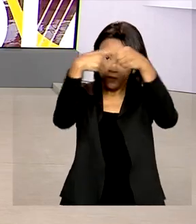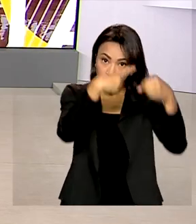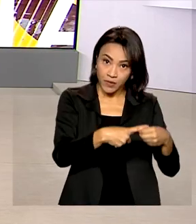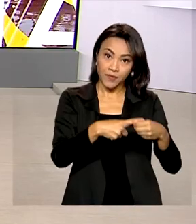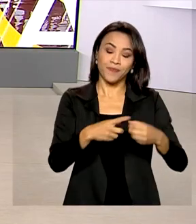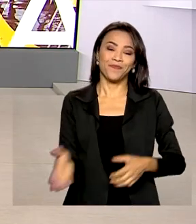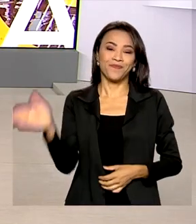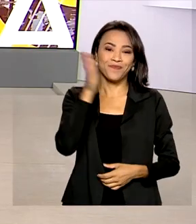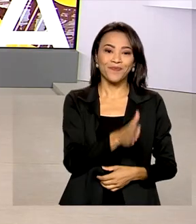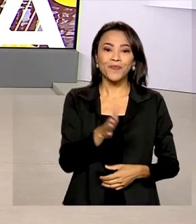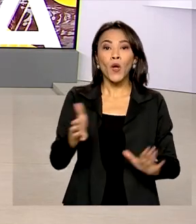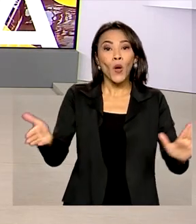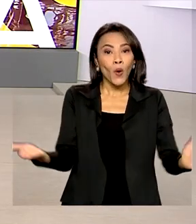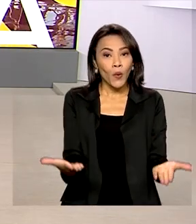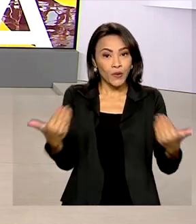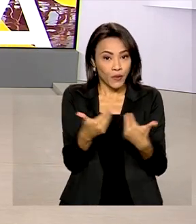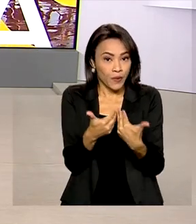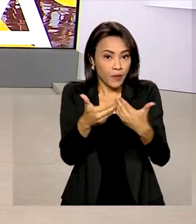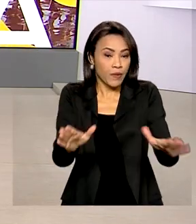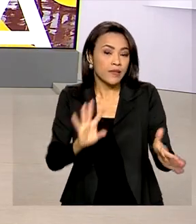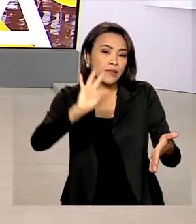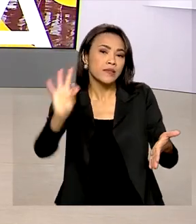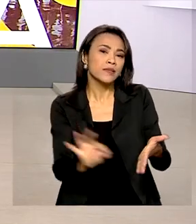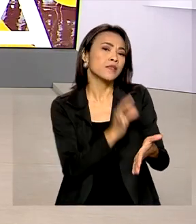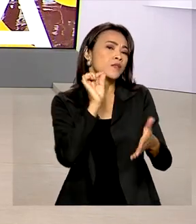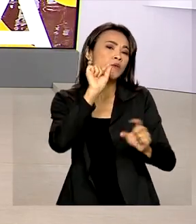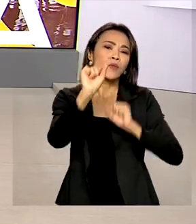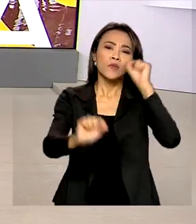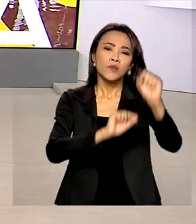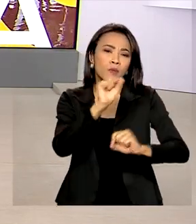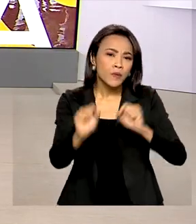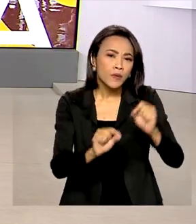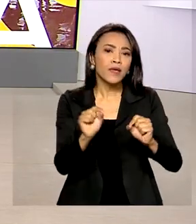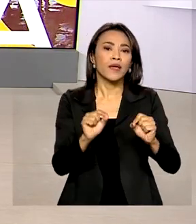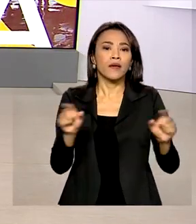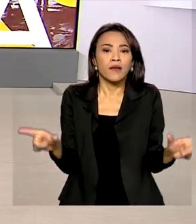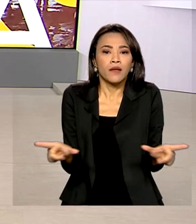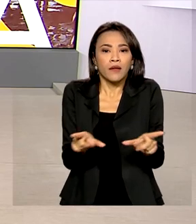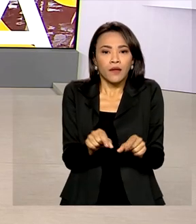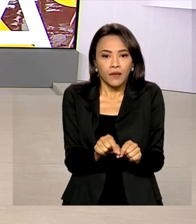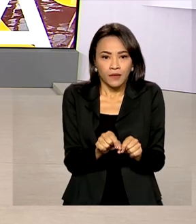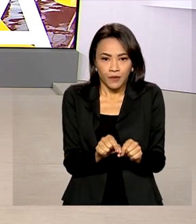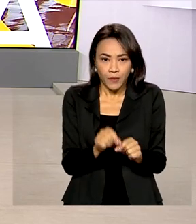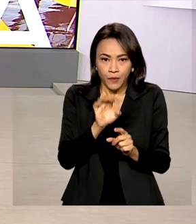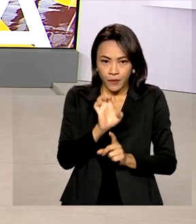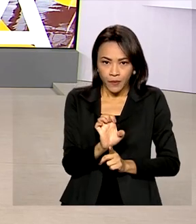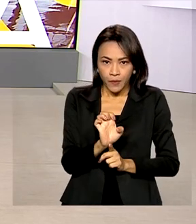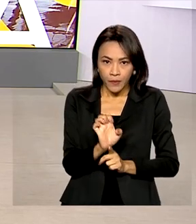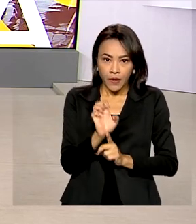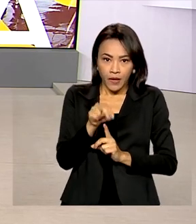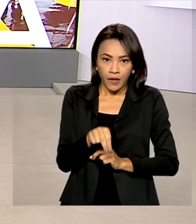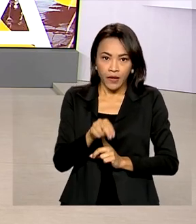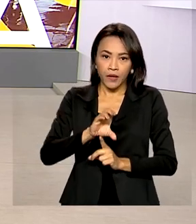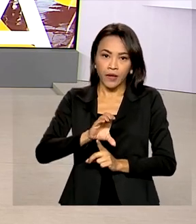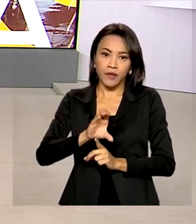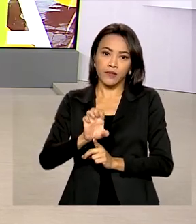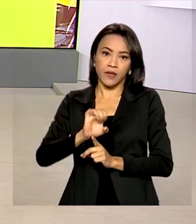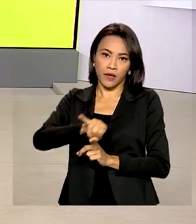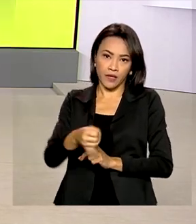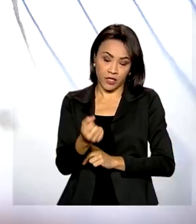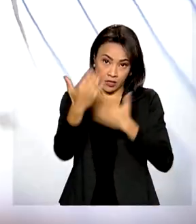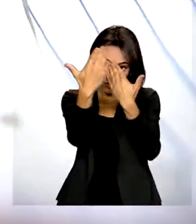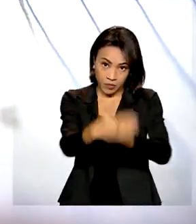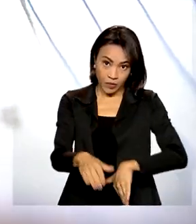Começam hoje as inscrições para o Exame Nacional para Certificação de Competências de Jovens e Adultos, o Enseja. As provas serão em